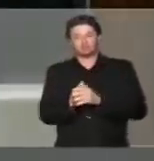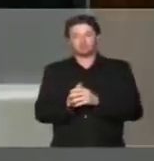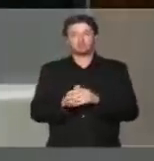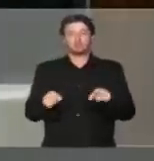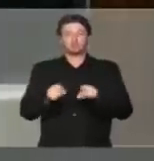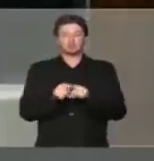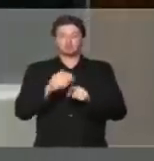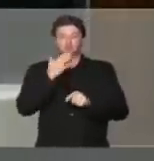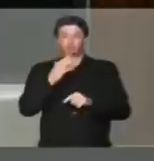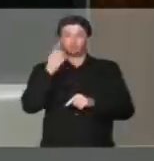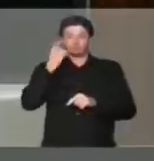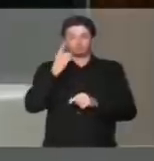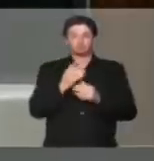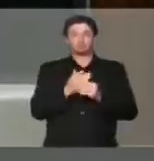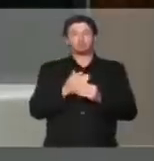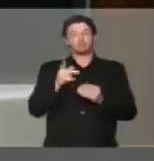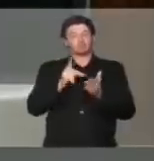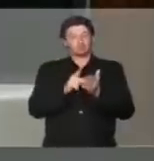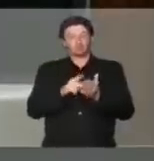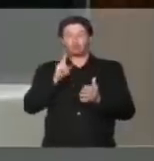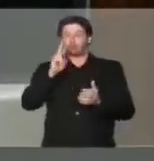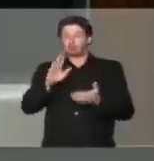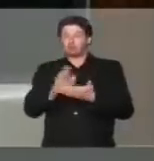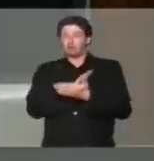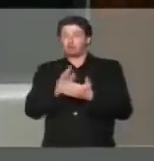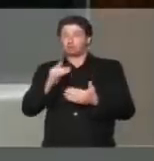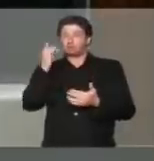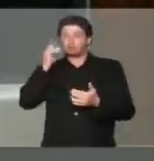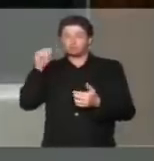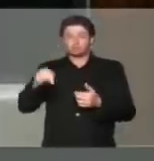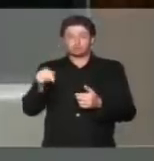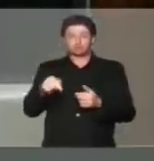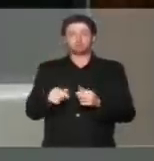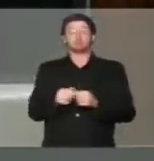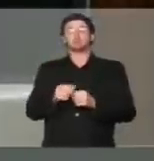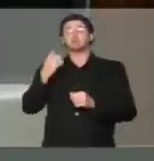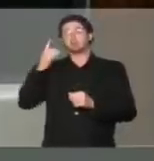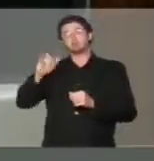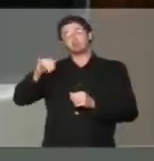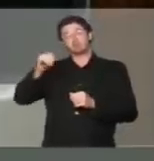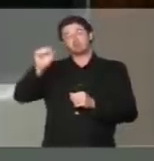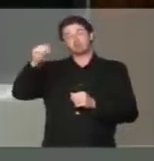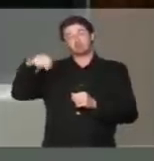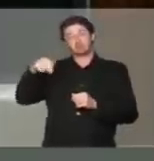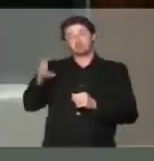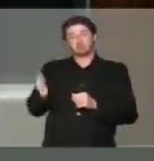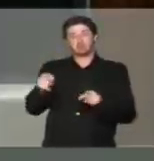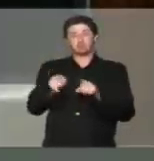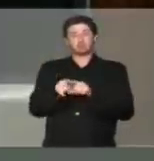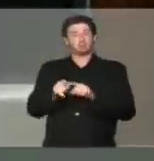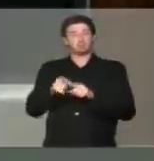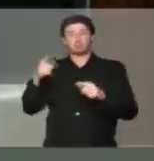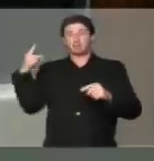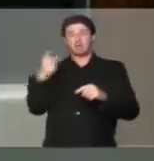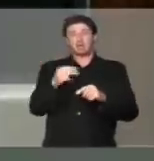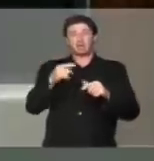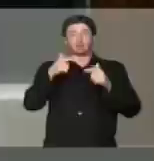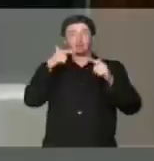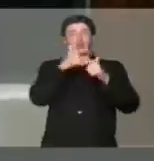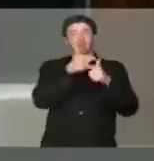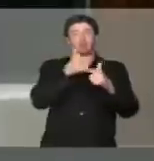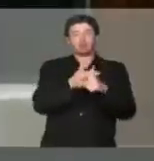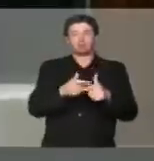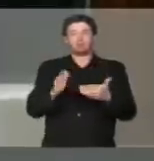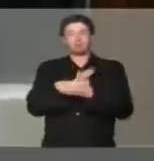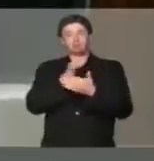também para os parlamentares. É verdade, eu já vi alguns de nós, e notadamente o deputado Jean Wyllys, por exemplo, ser agredido verbalmente